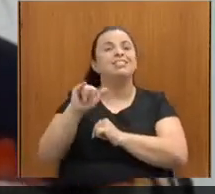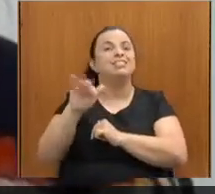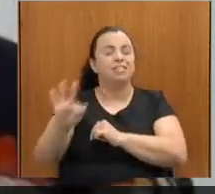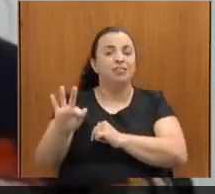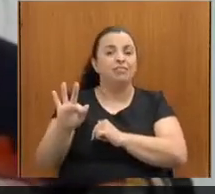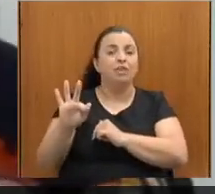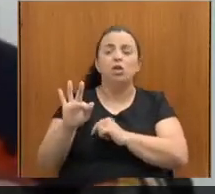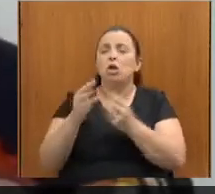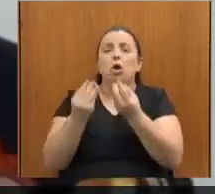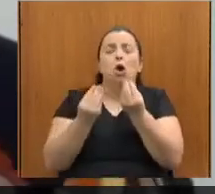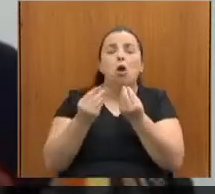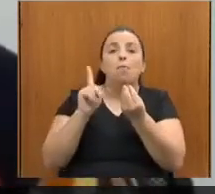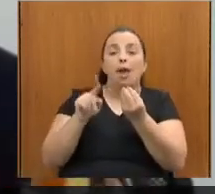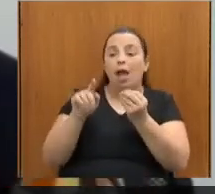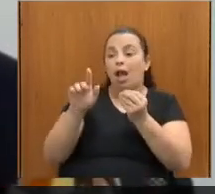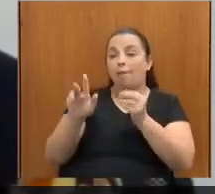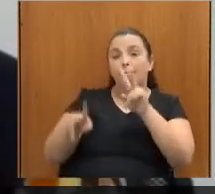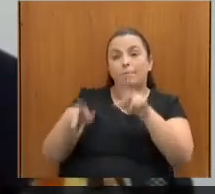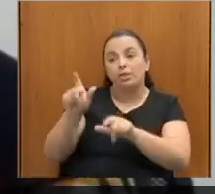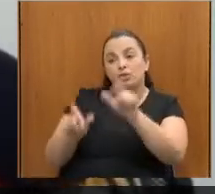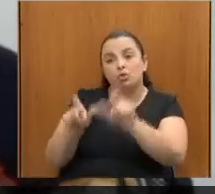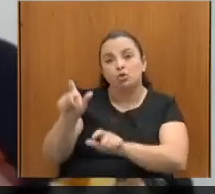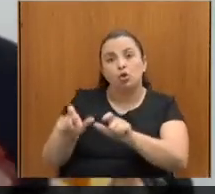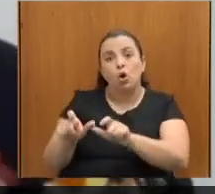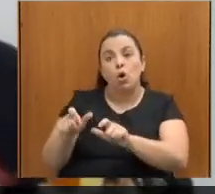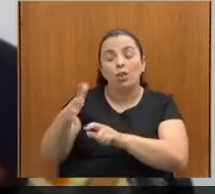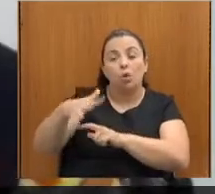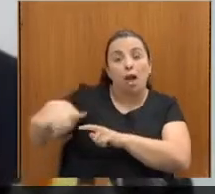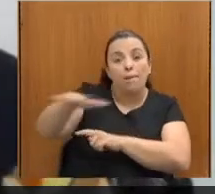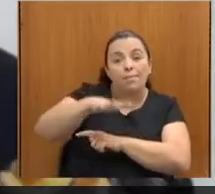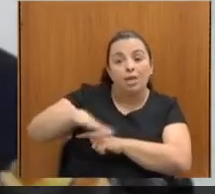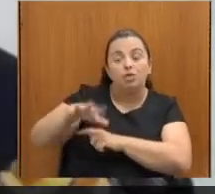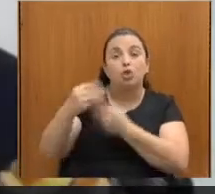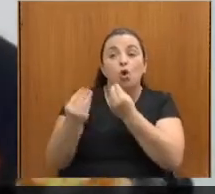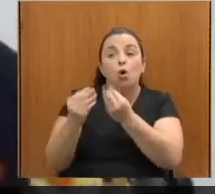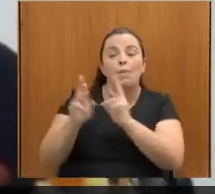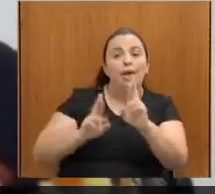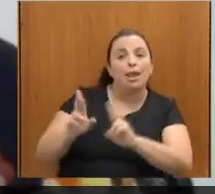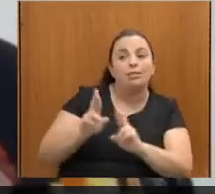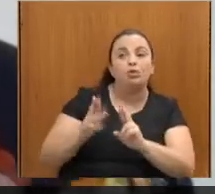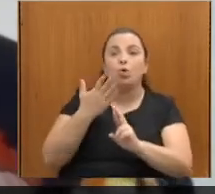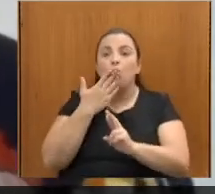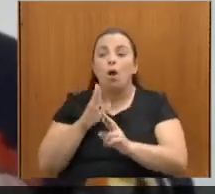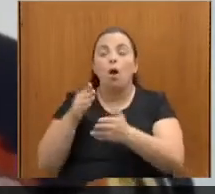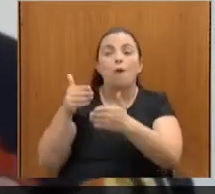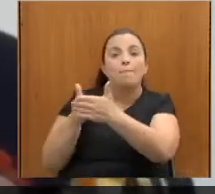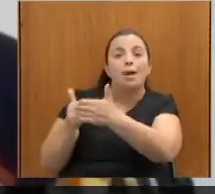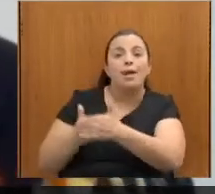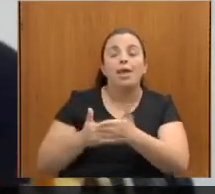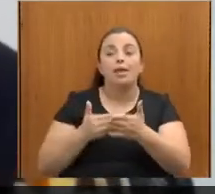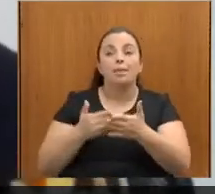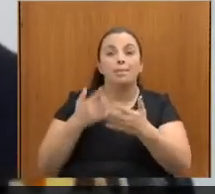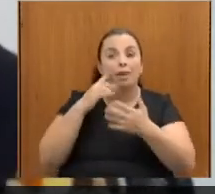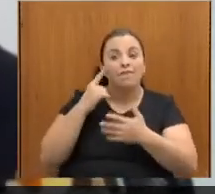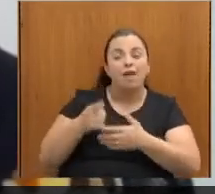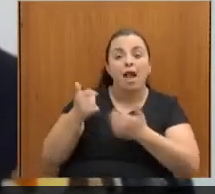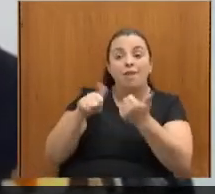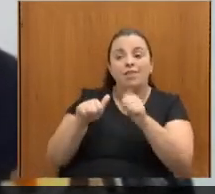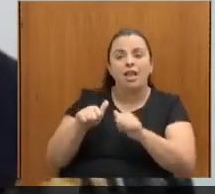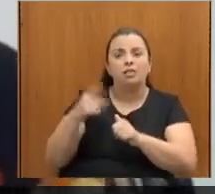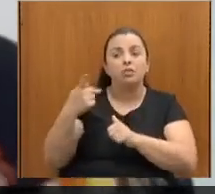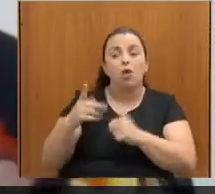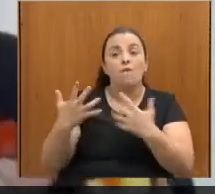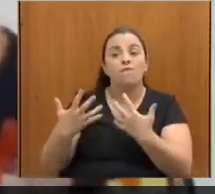ser humano no ambiente dele e com as barreiras que ele enfrenta pra verificar o quê? Qual que é o grau de funcionalidade que ele tem a partir